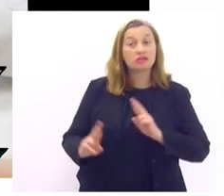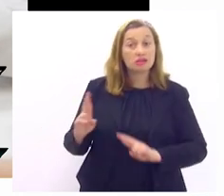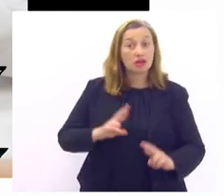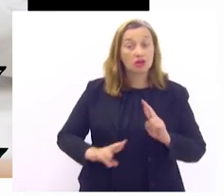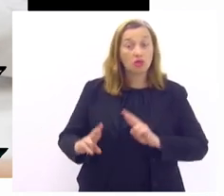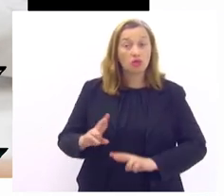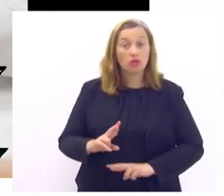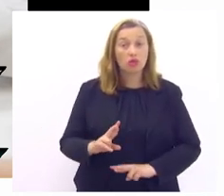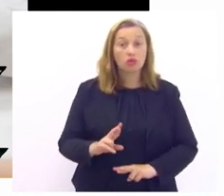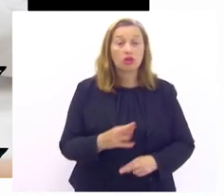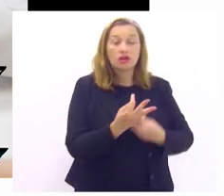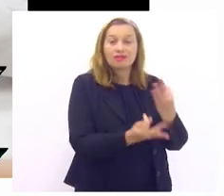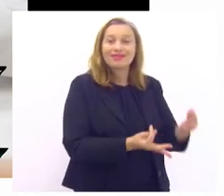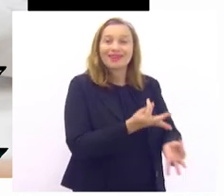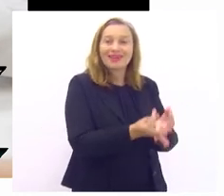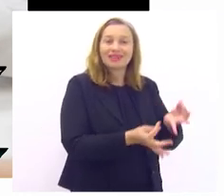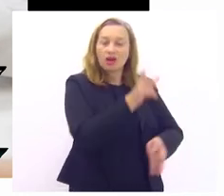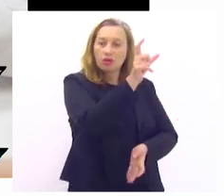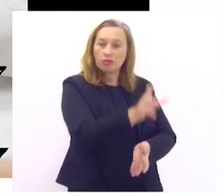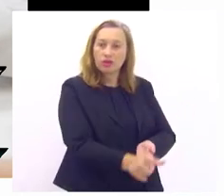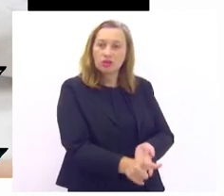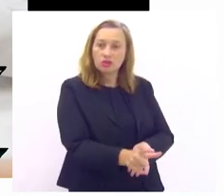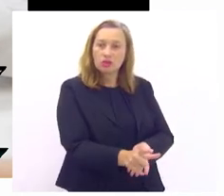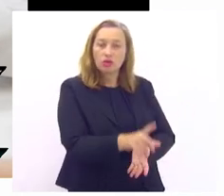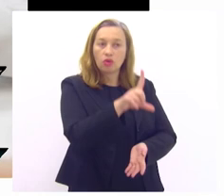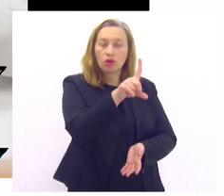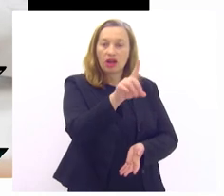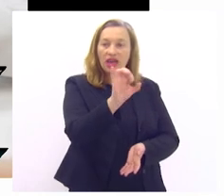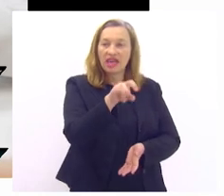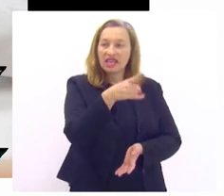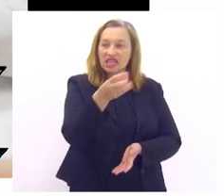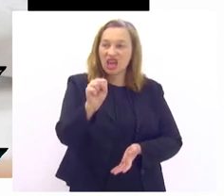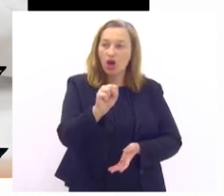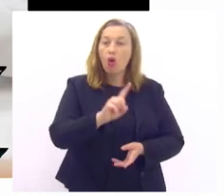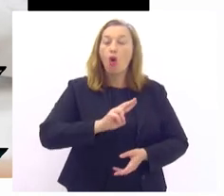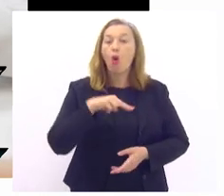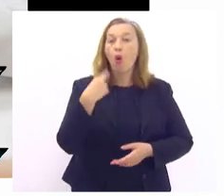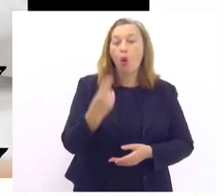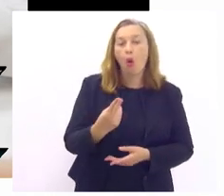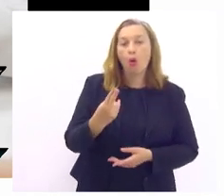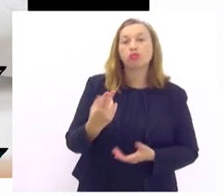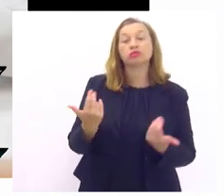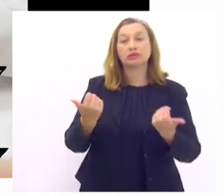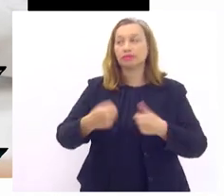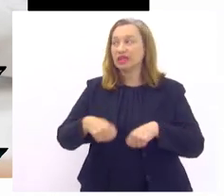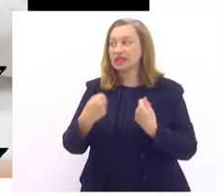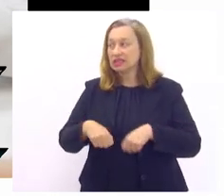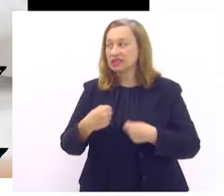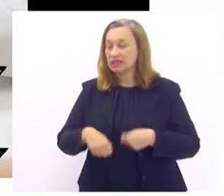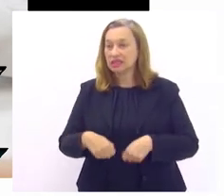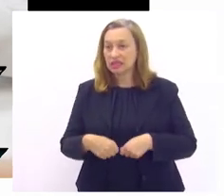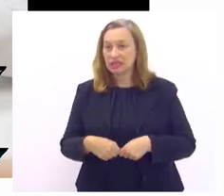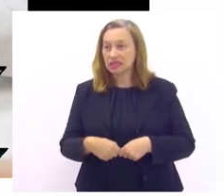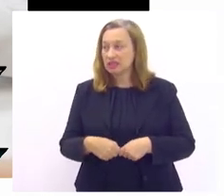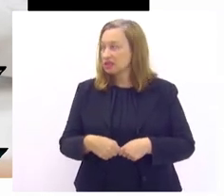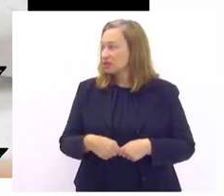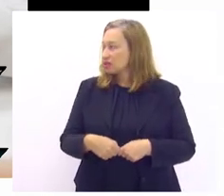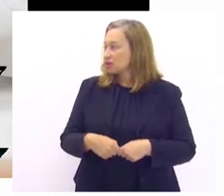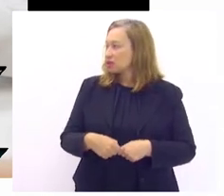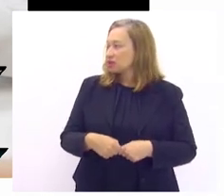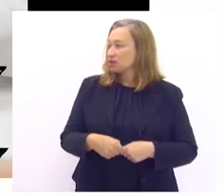tratar um paciente com uma lesão ou tratar um paciente que precisa e necessita de uma amputação